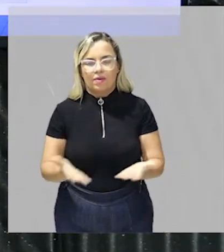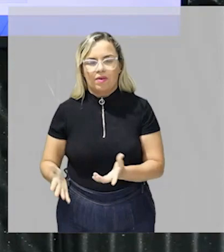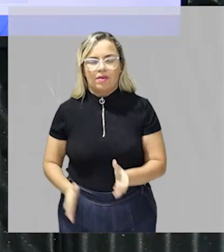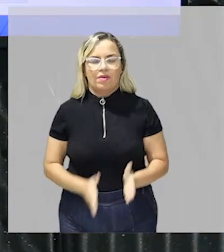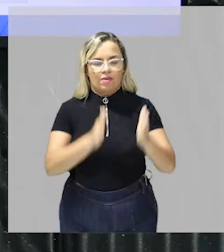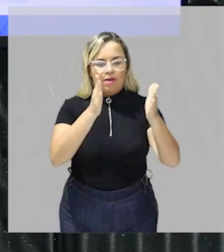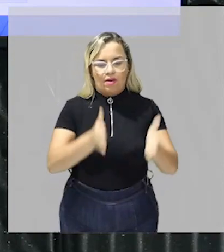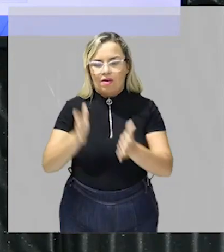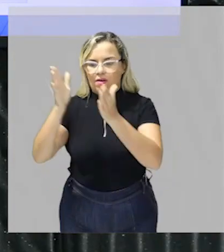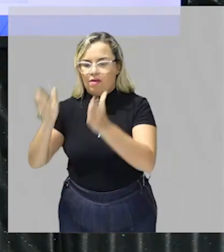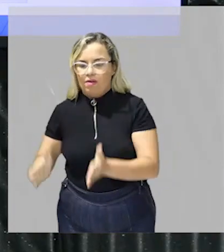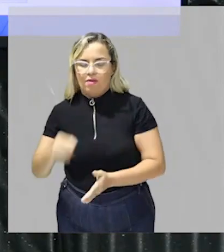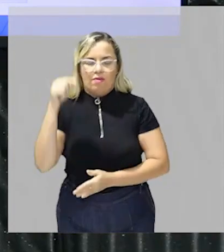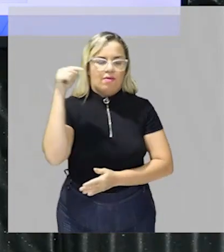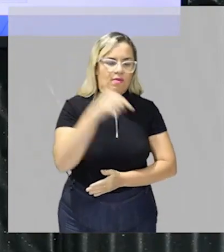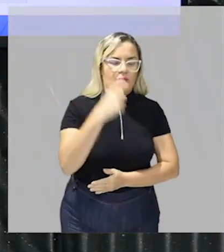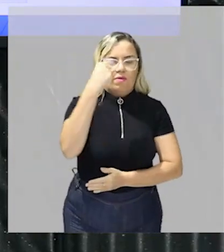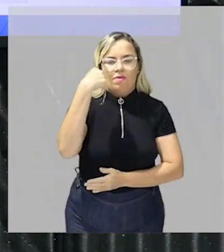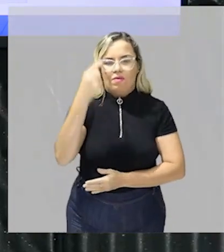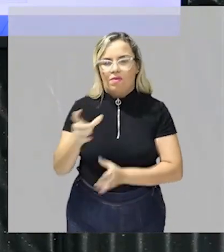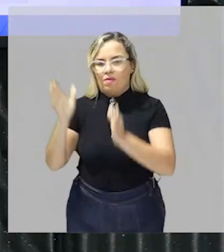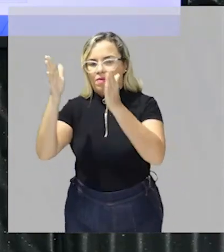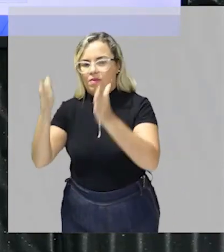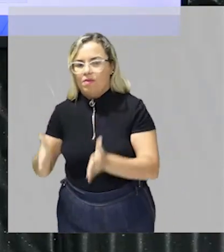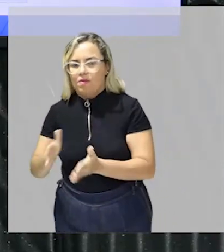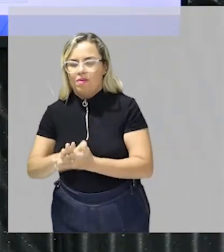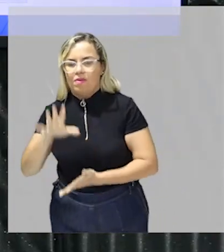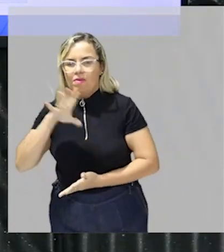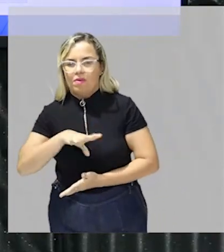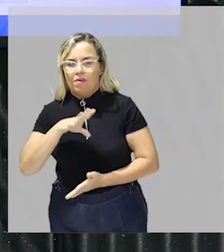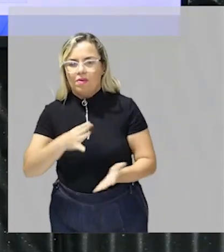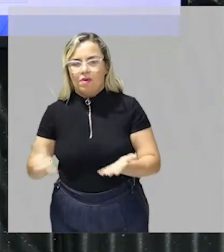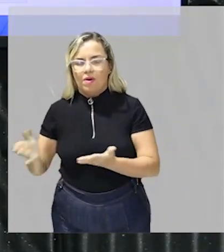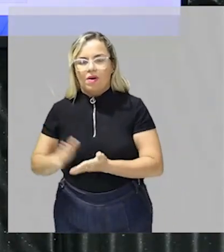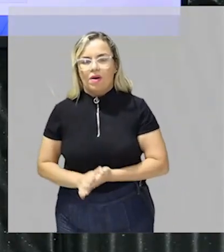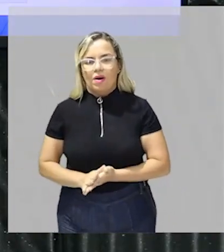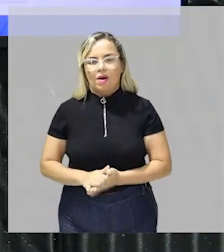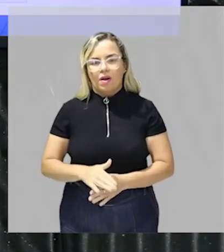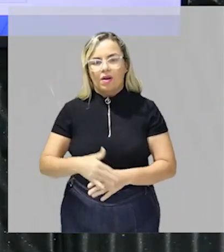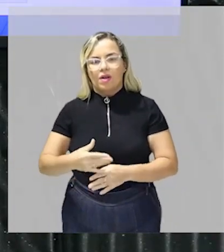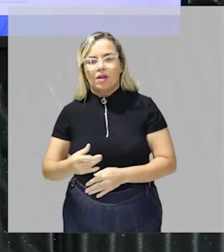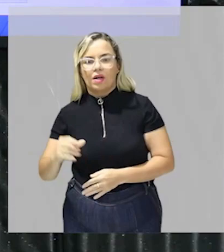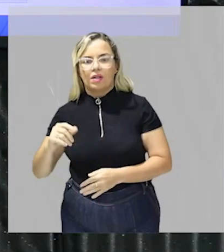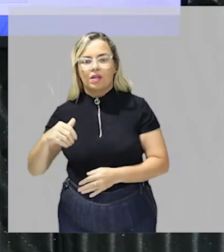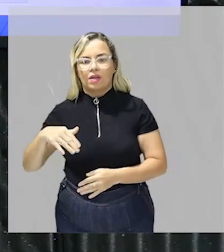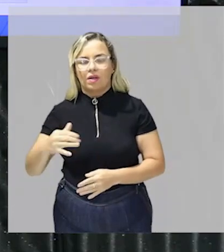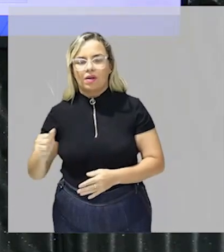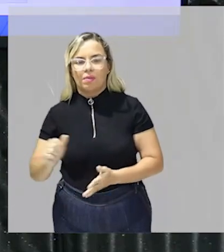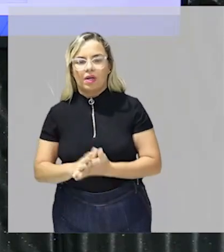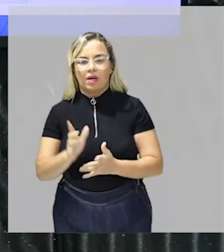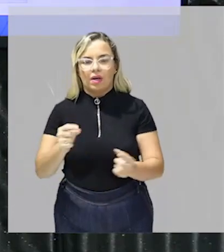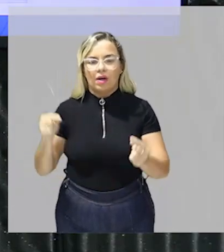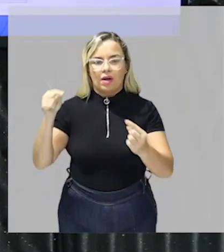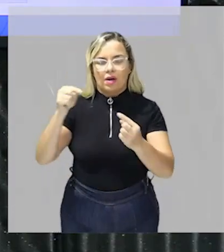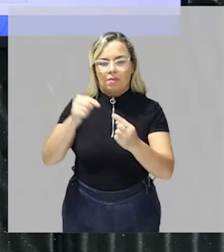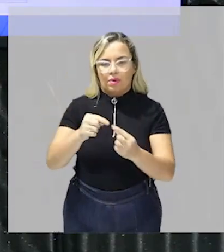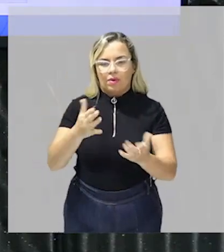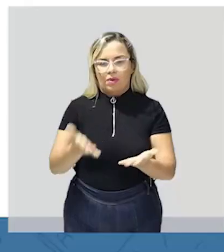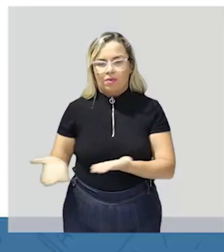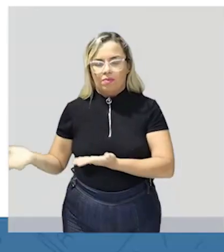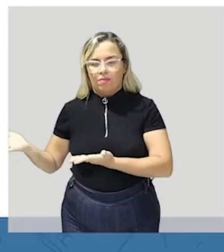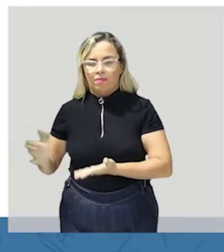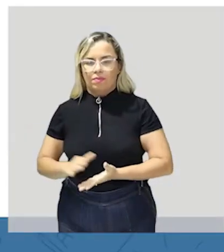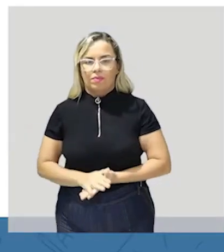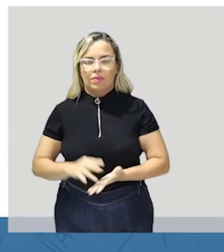que quer dizer além disso em português además pouco se utiliza tá a propósito que